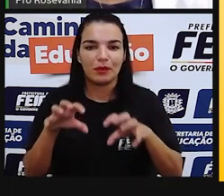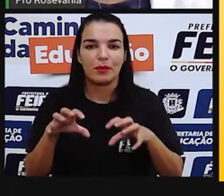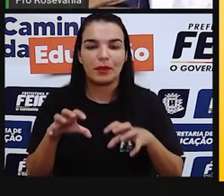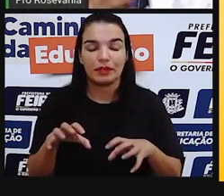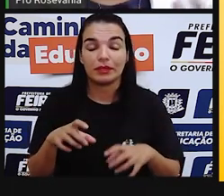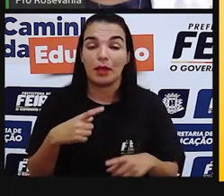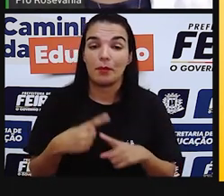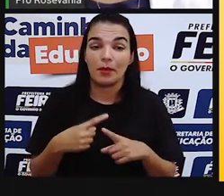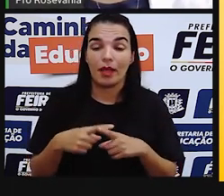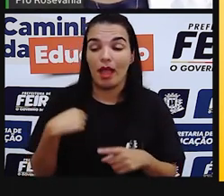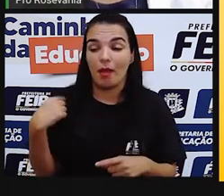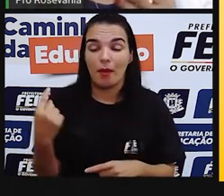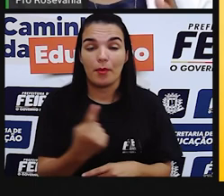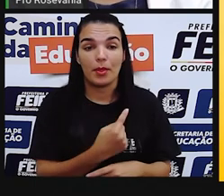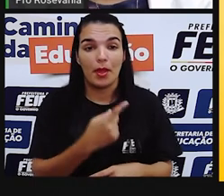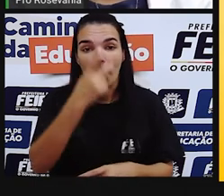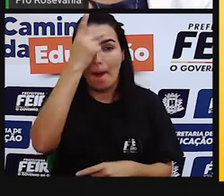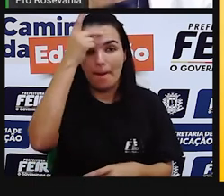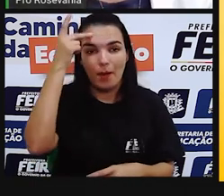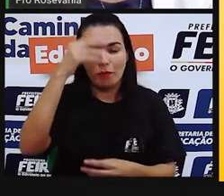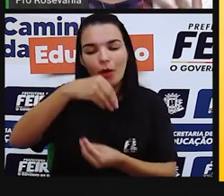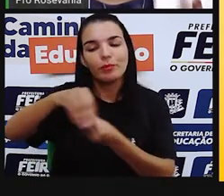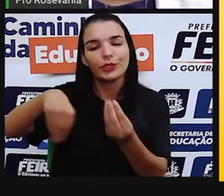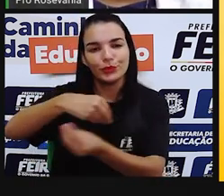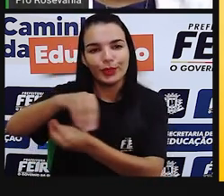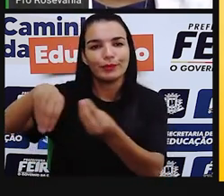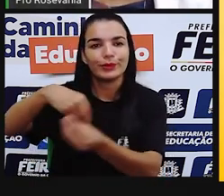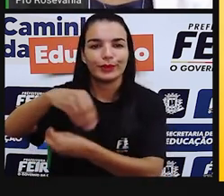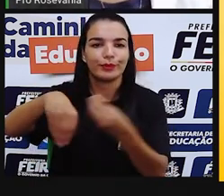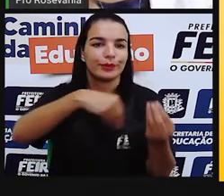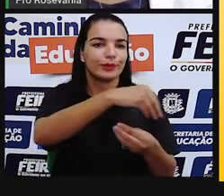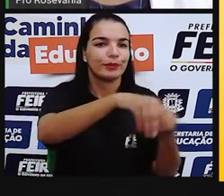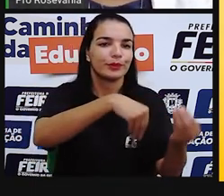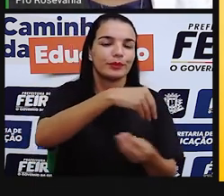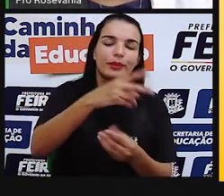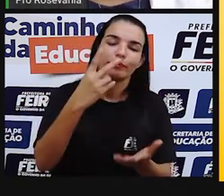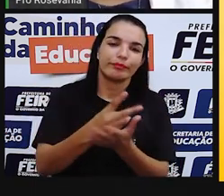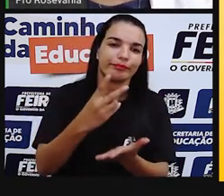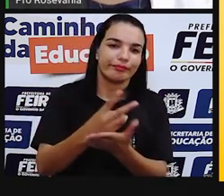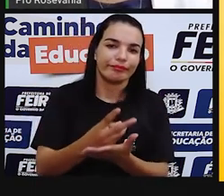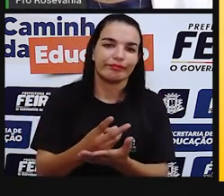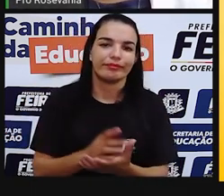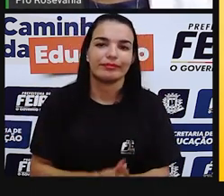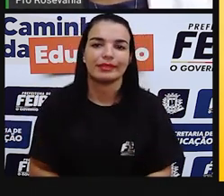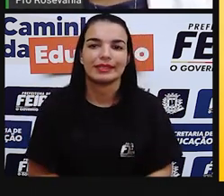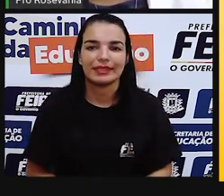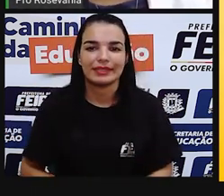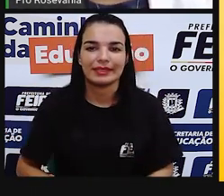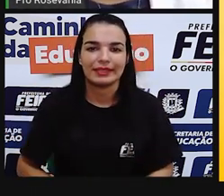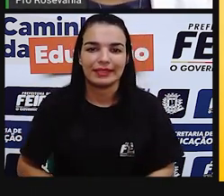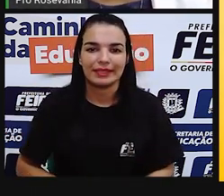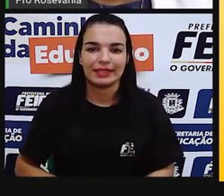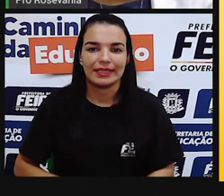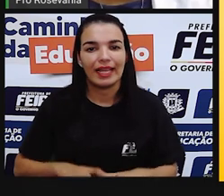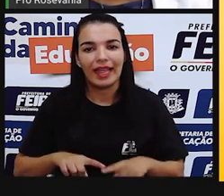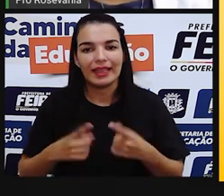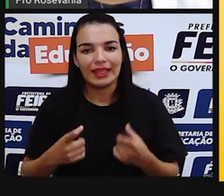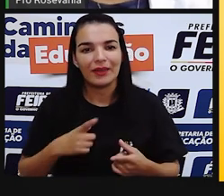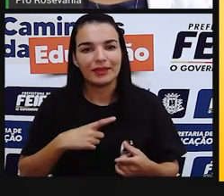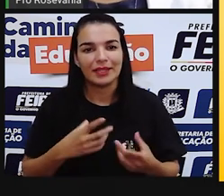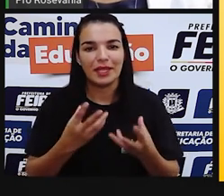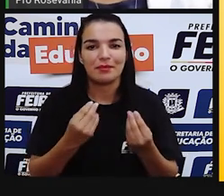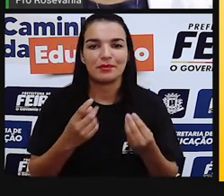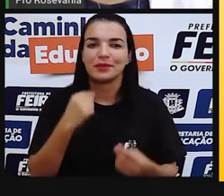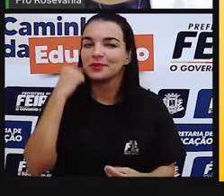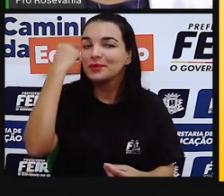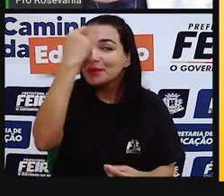mistura o tempo todo e aí cada hora que passa deve ser alterado ao ponto de a gente ter várias caninas que